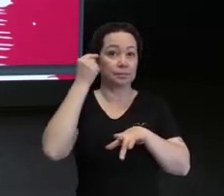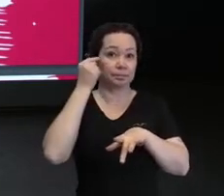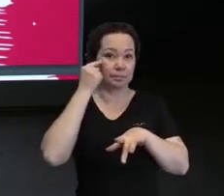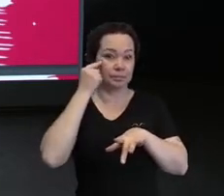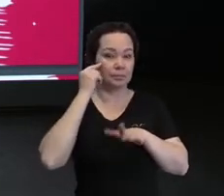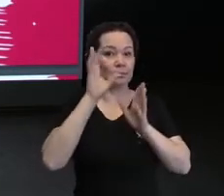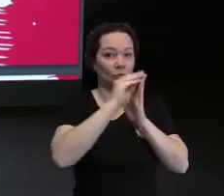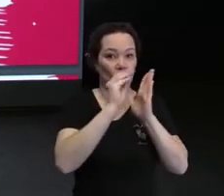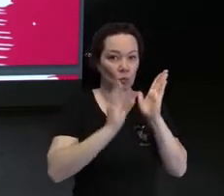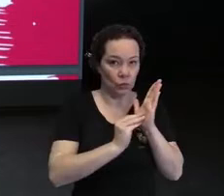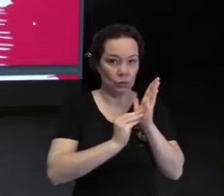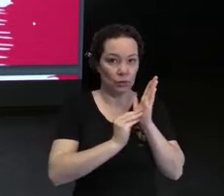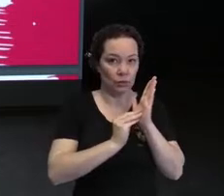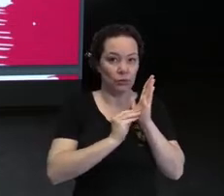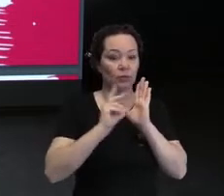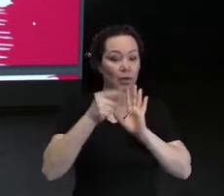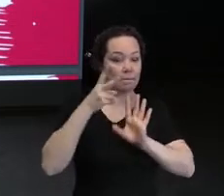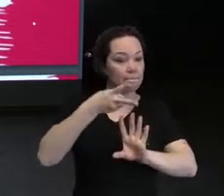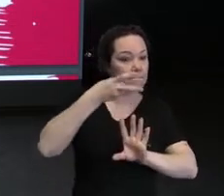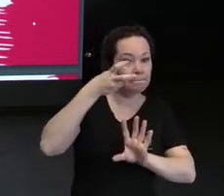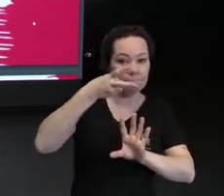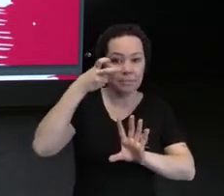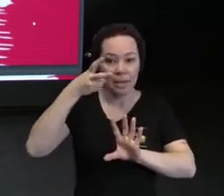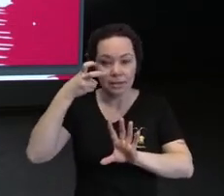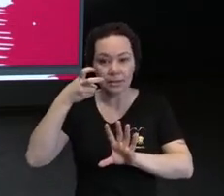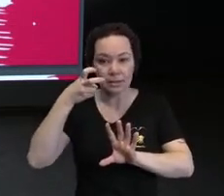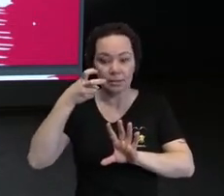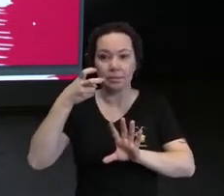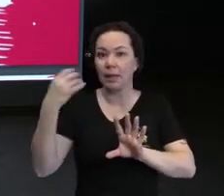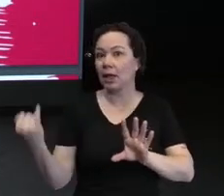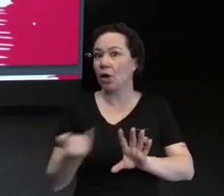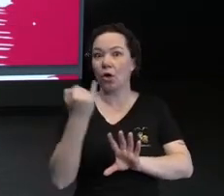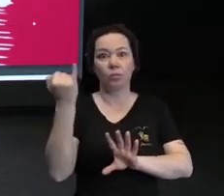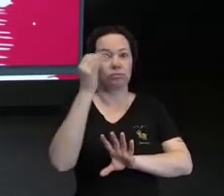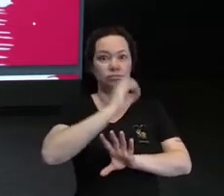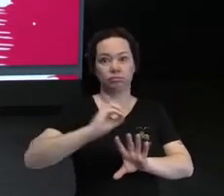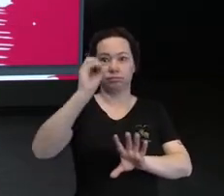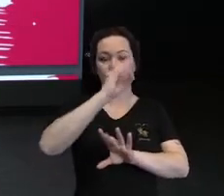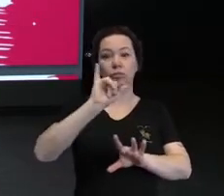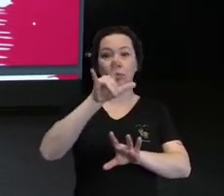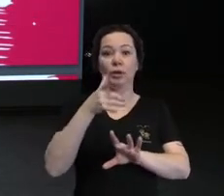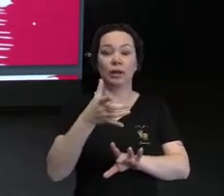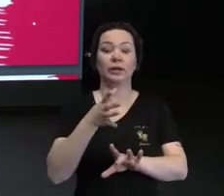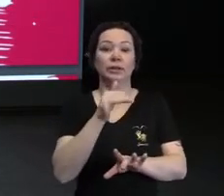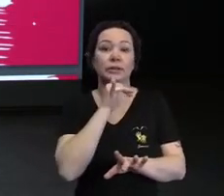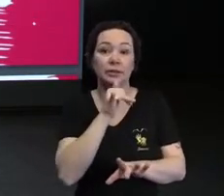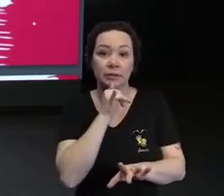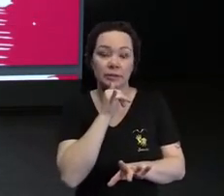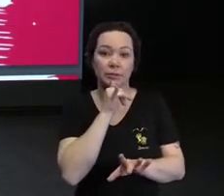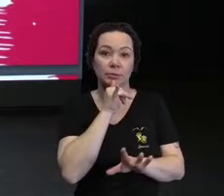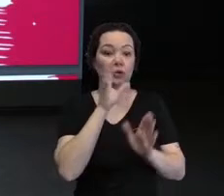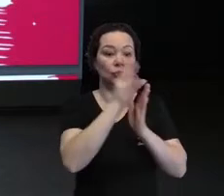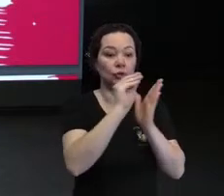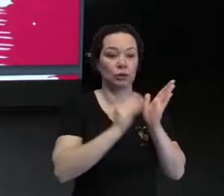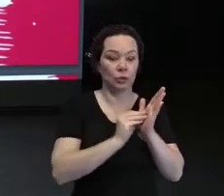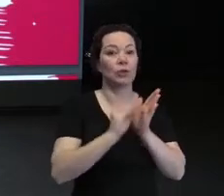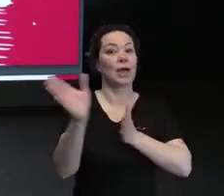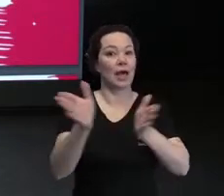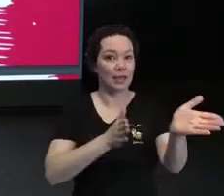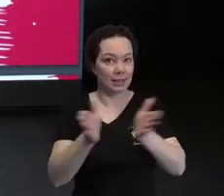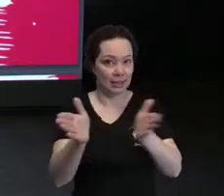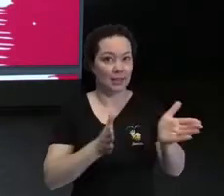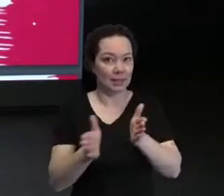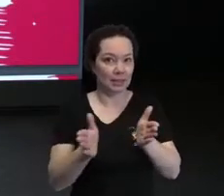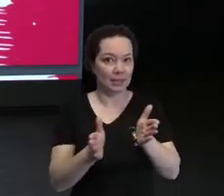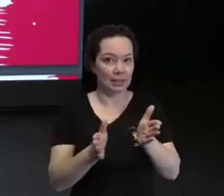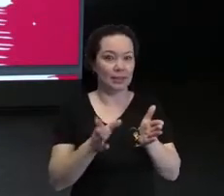conteúdo, vai ver um conteúdo maravilhoso. E quem quiser olhar como exemplo de conteúdo acessível, é um conteúdo